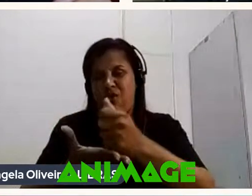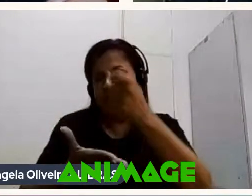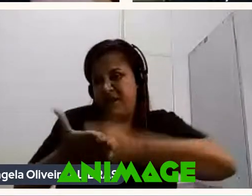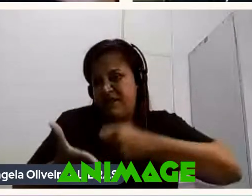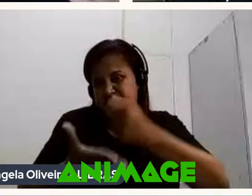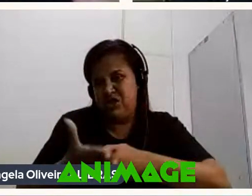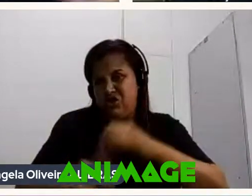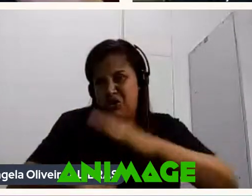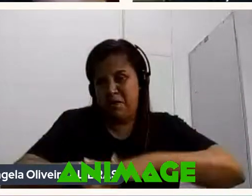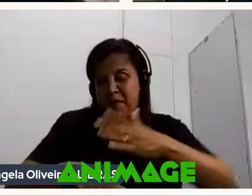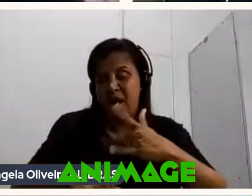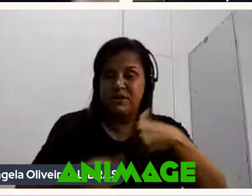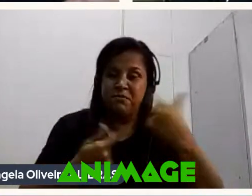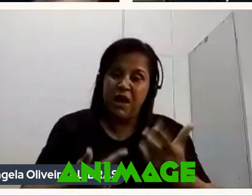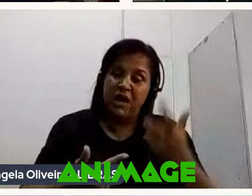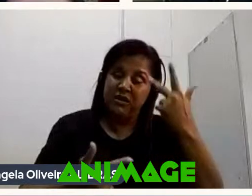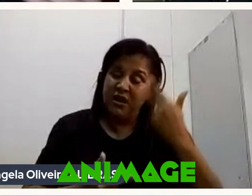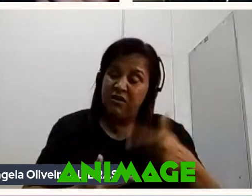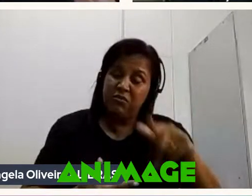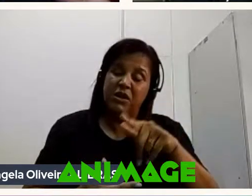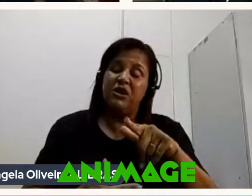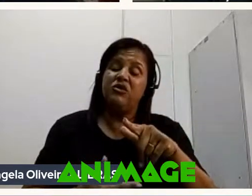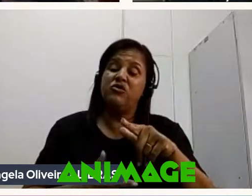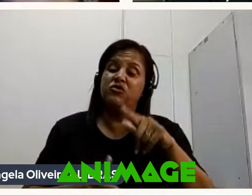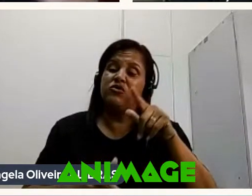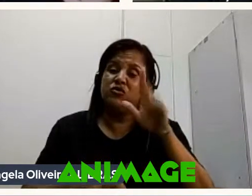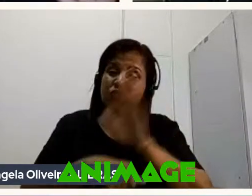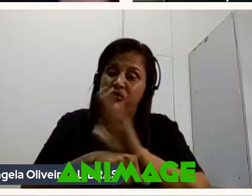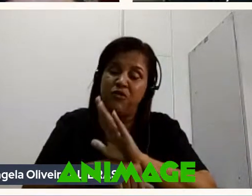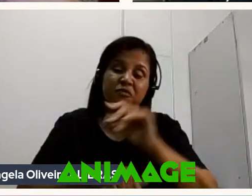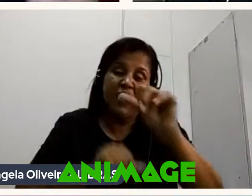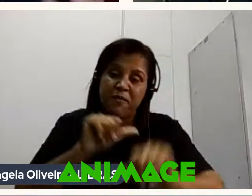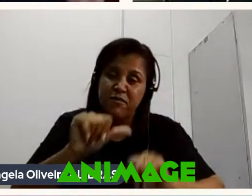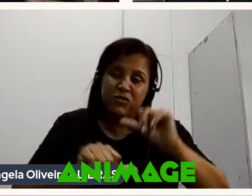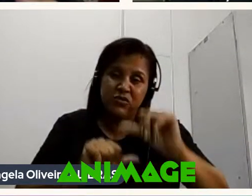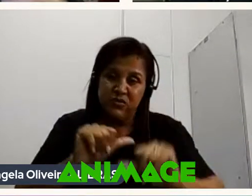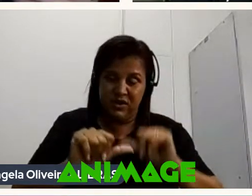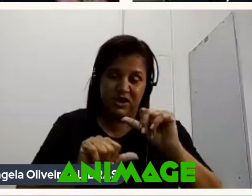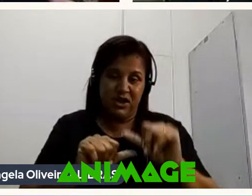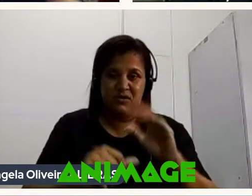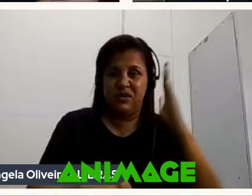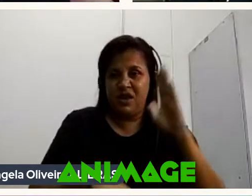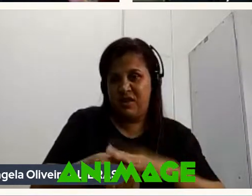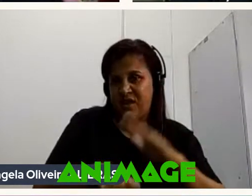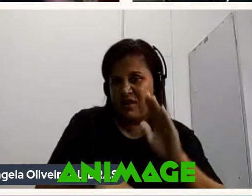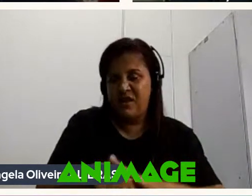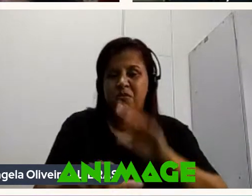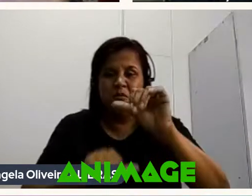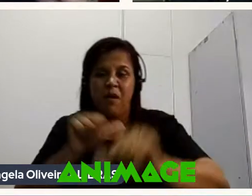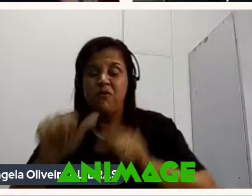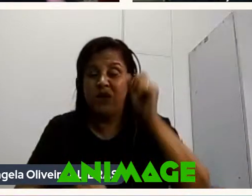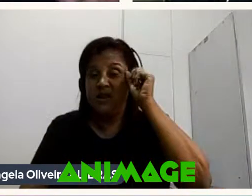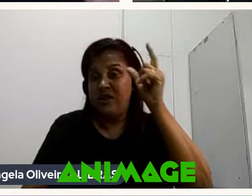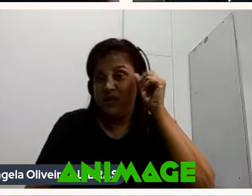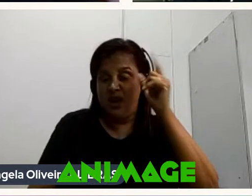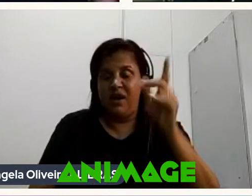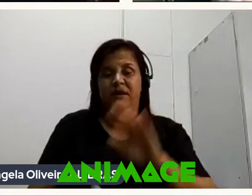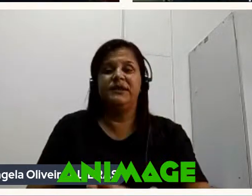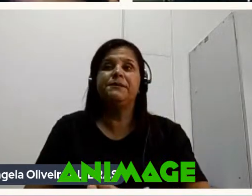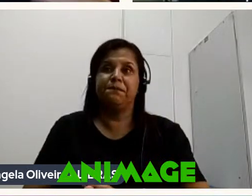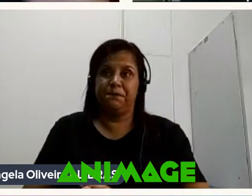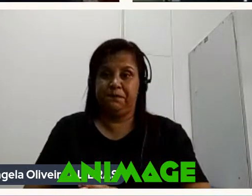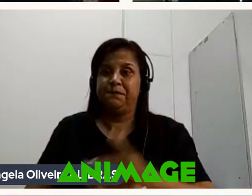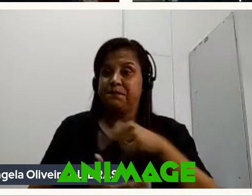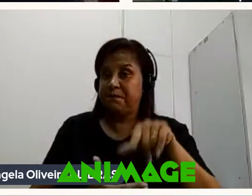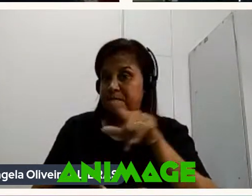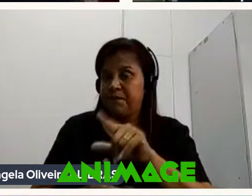Mas naturalmente O filme vai mudando Né Tanto tempo Você Tem tempo Para mudar de ideia Né Eu acho que diferente De um live Que você filme